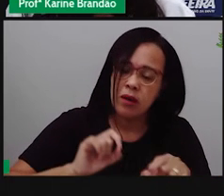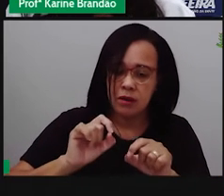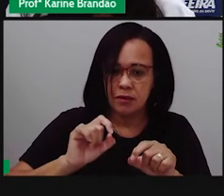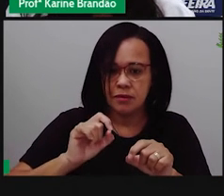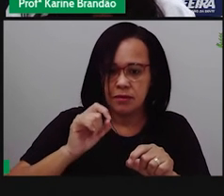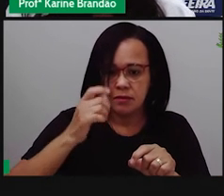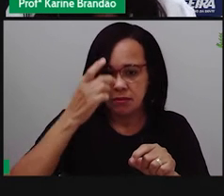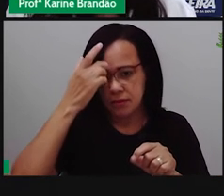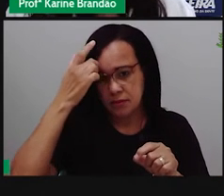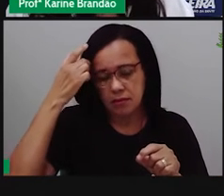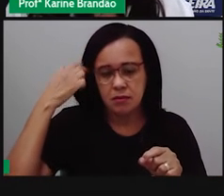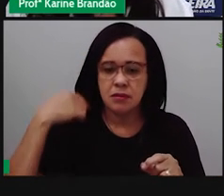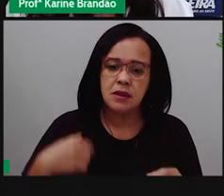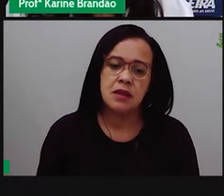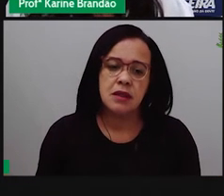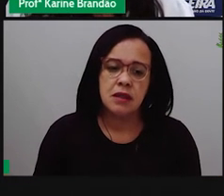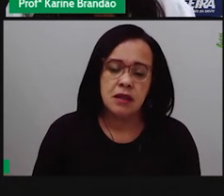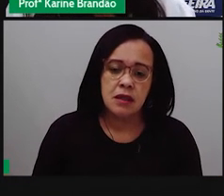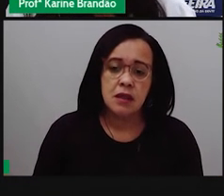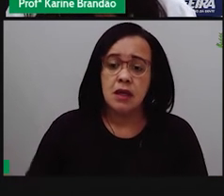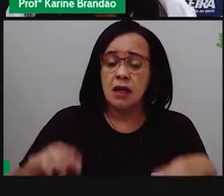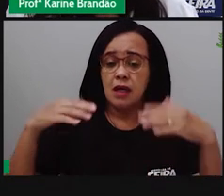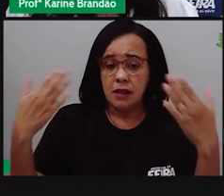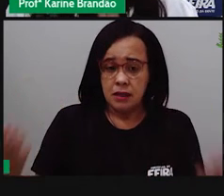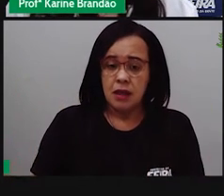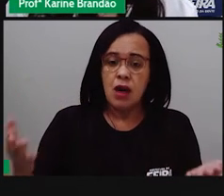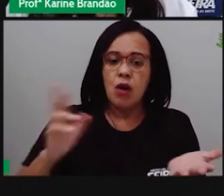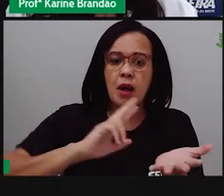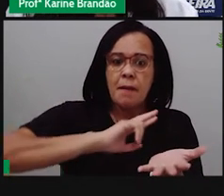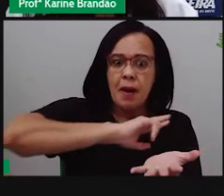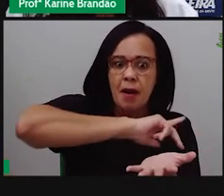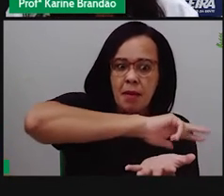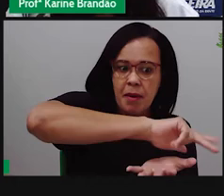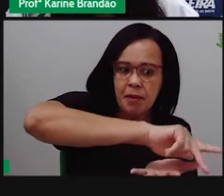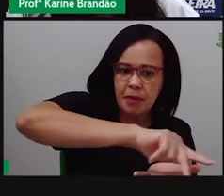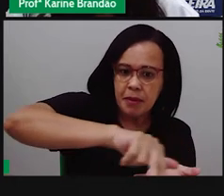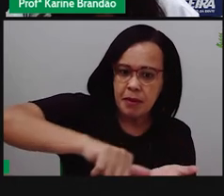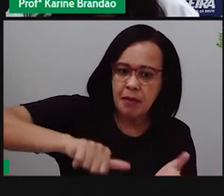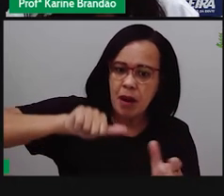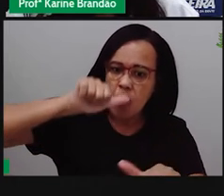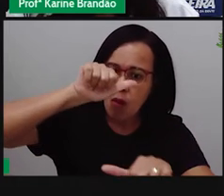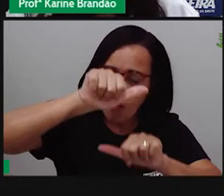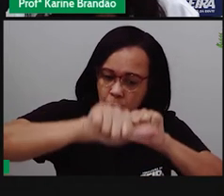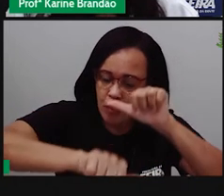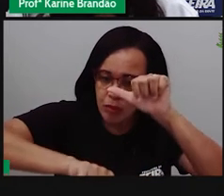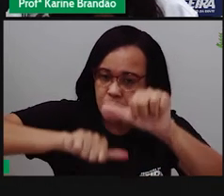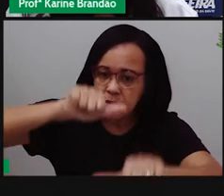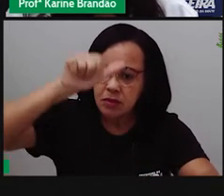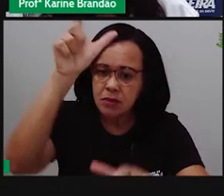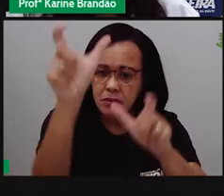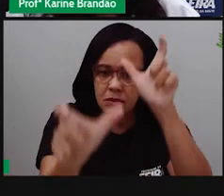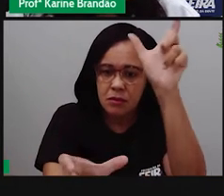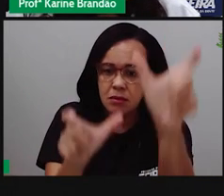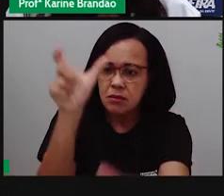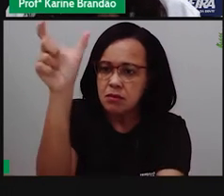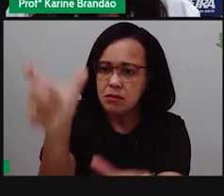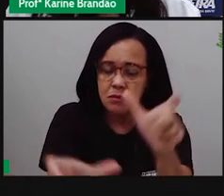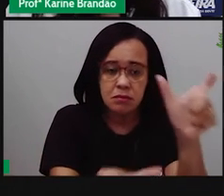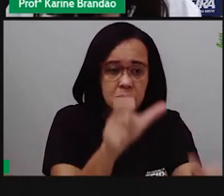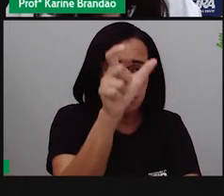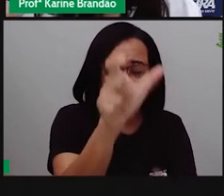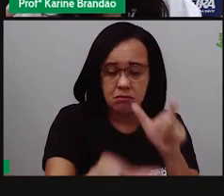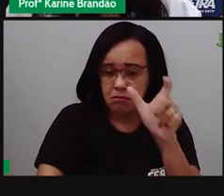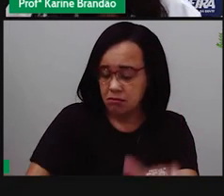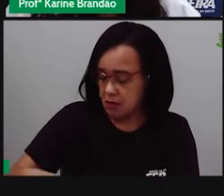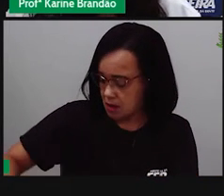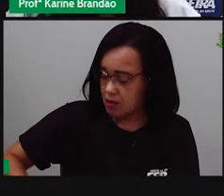variabilidade, ou seja, ela é a variação, né, de organismos vivos de todas as origens. Ou